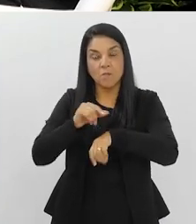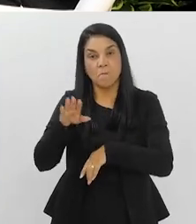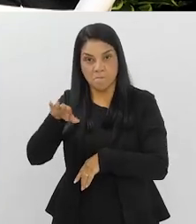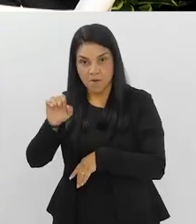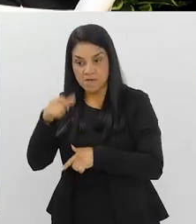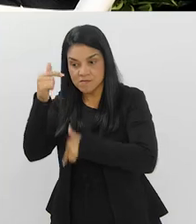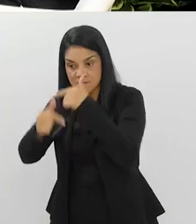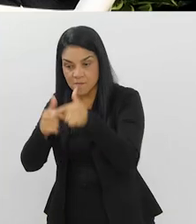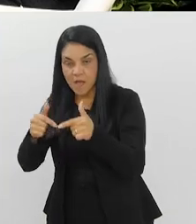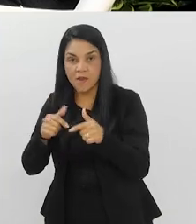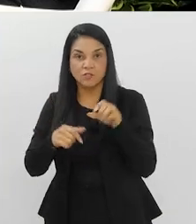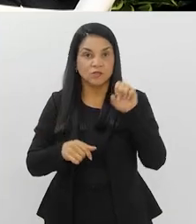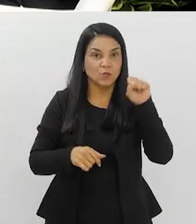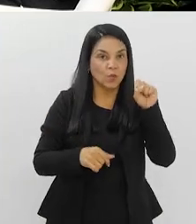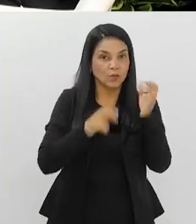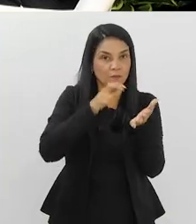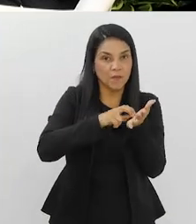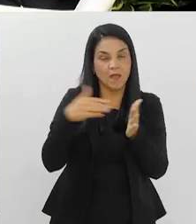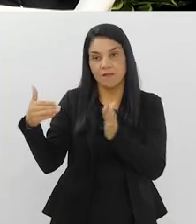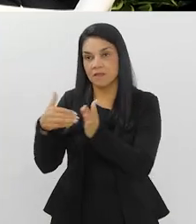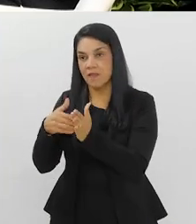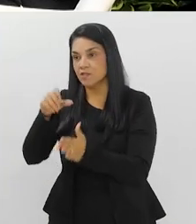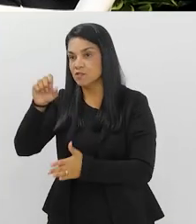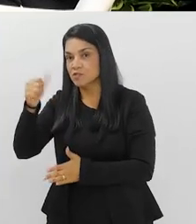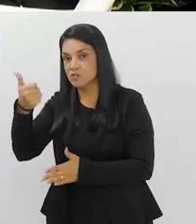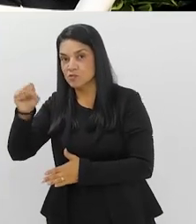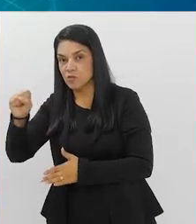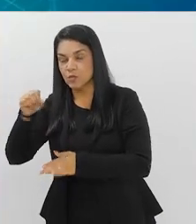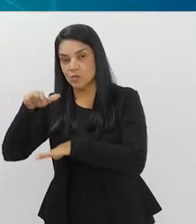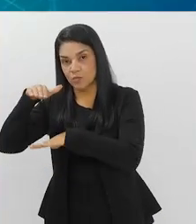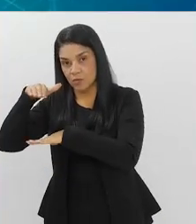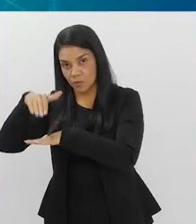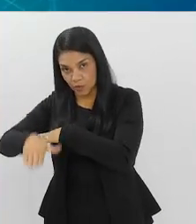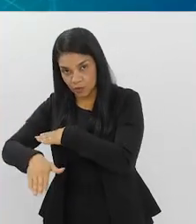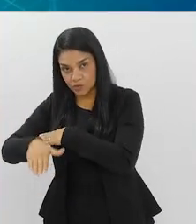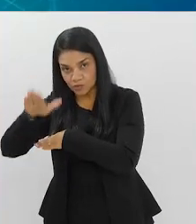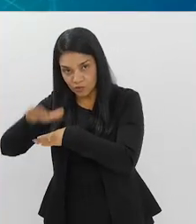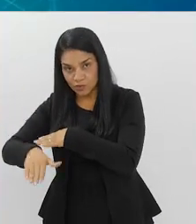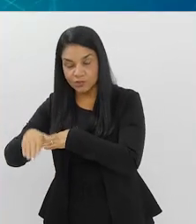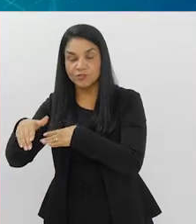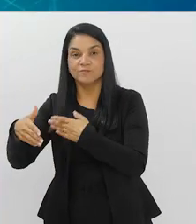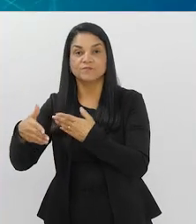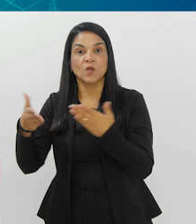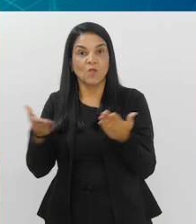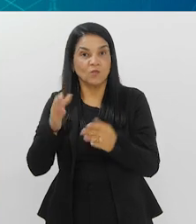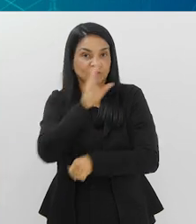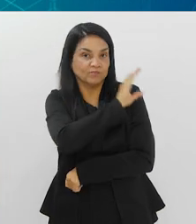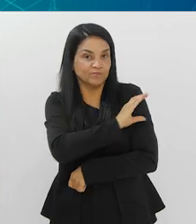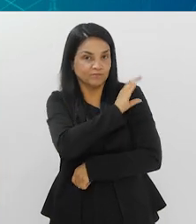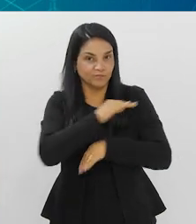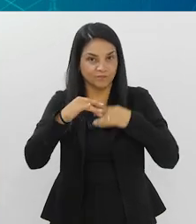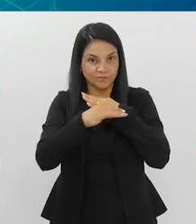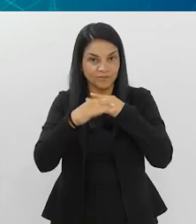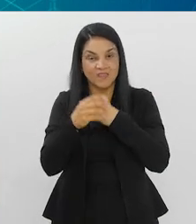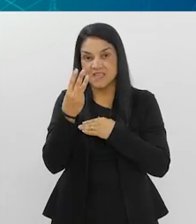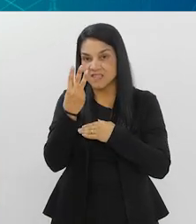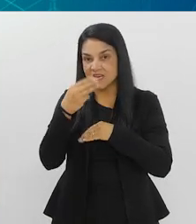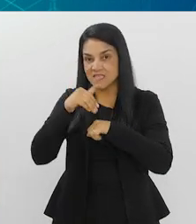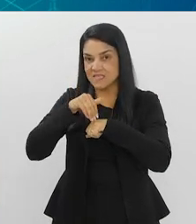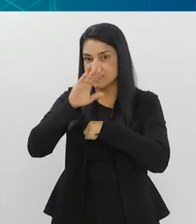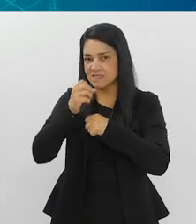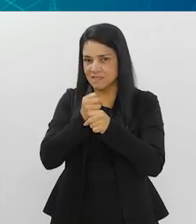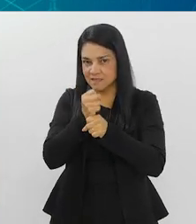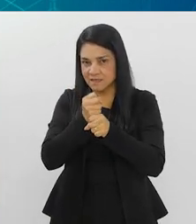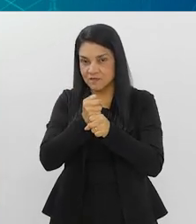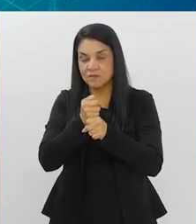mães trabalham de 8 às 18 horas, 20 horas. Então, hoje em campus, a gente tem já há mais de 3